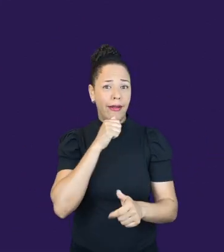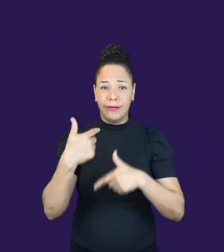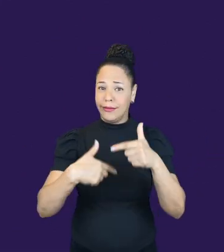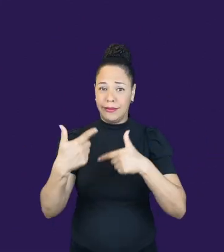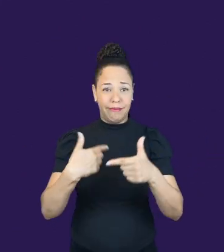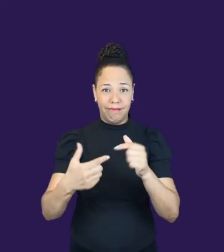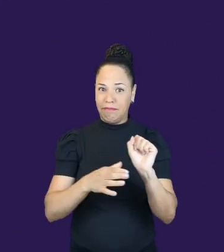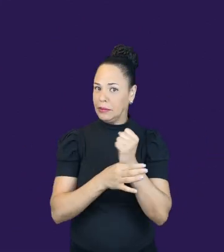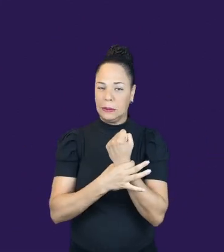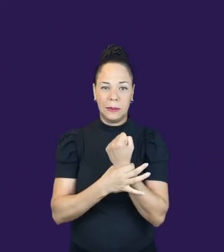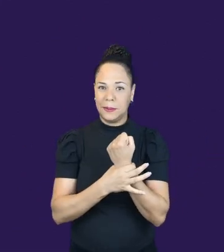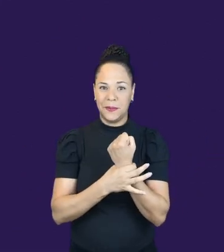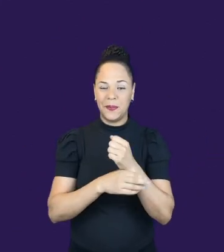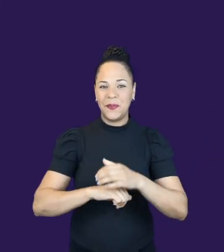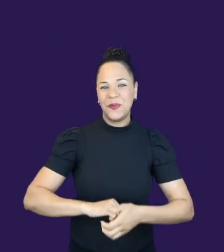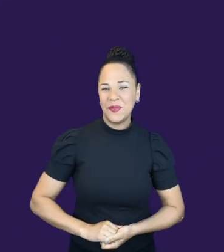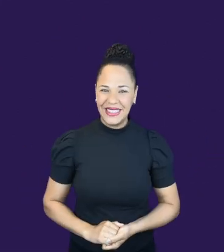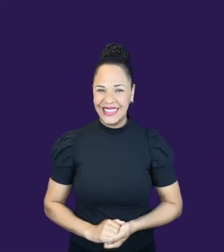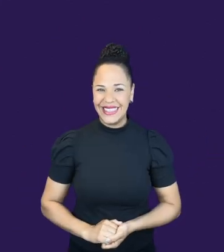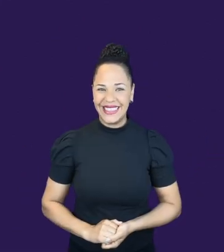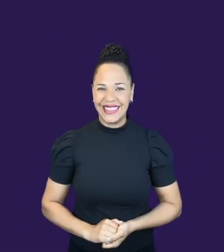bora botar uma partida, que o tranco ainda não tá garantido! Tchau!